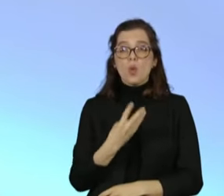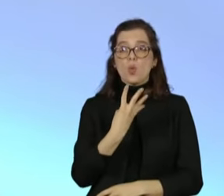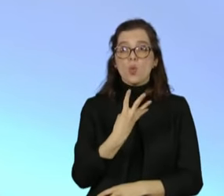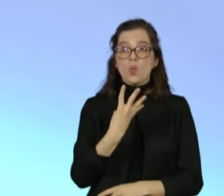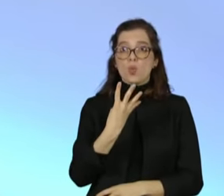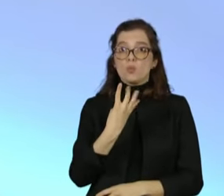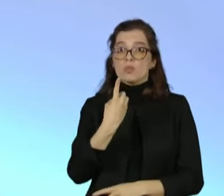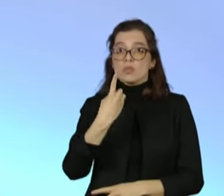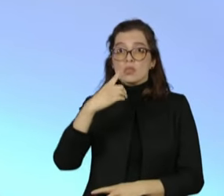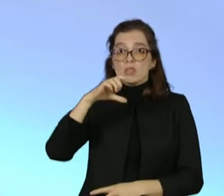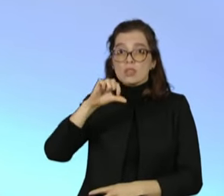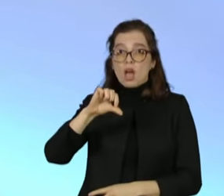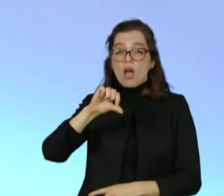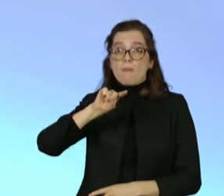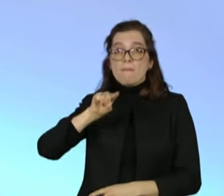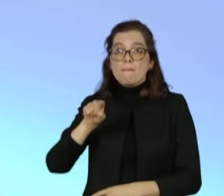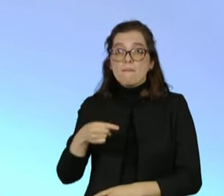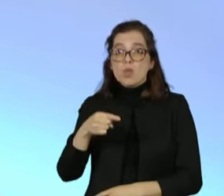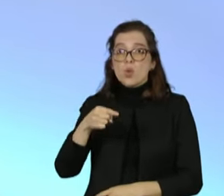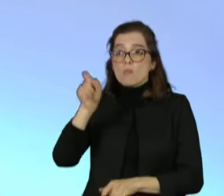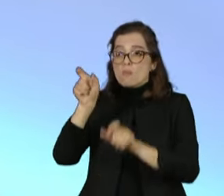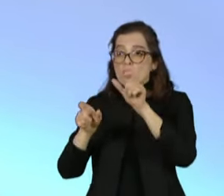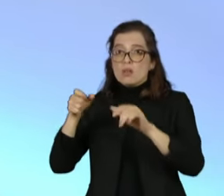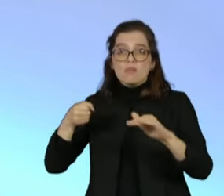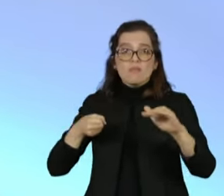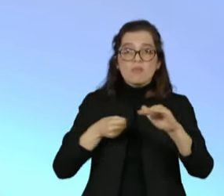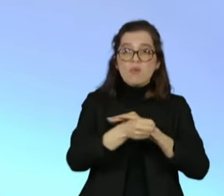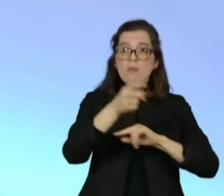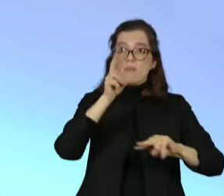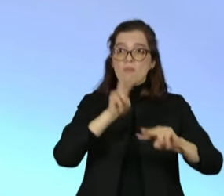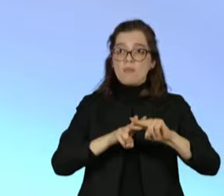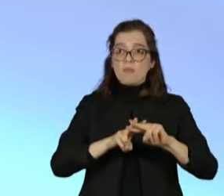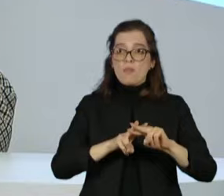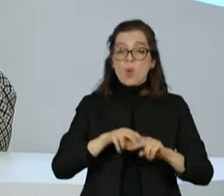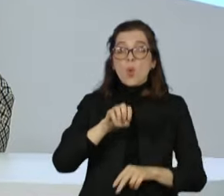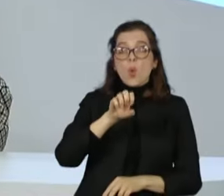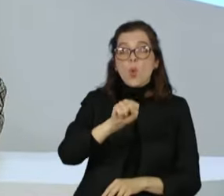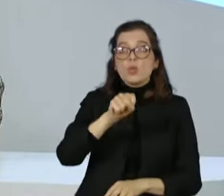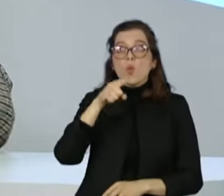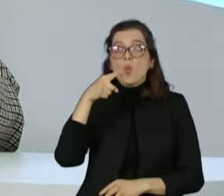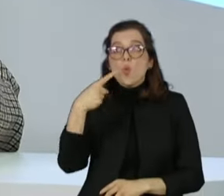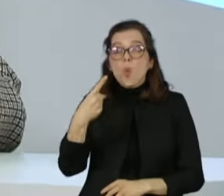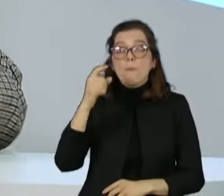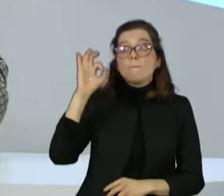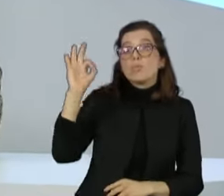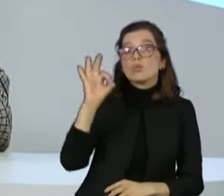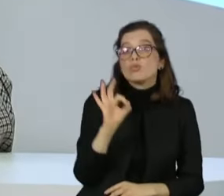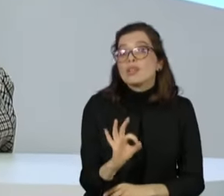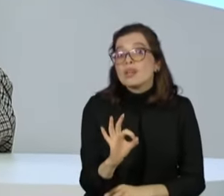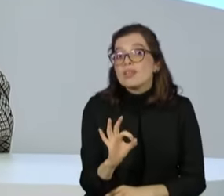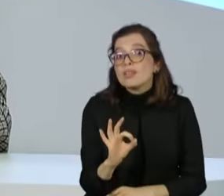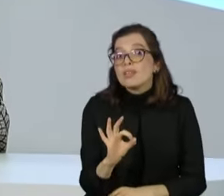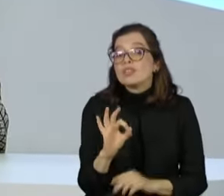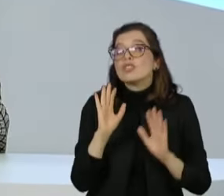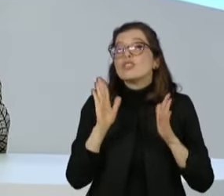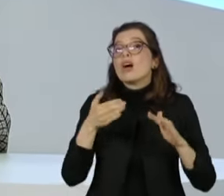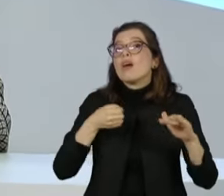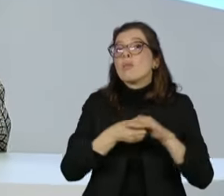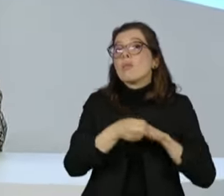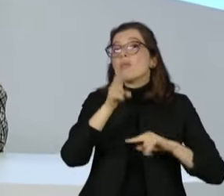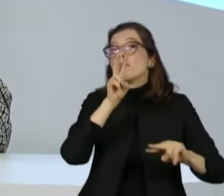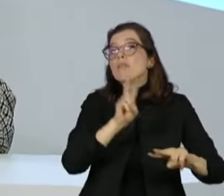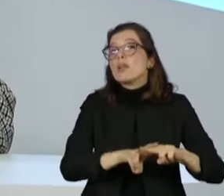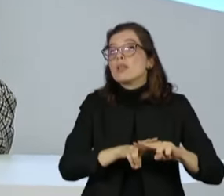Um levantamento das defensorias públicas mostram que 81% dessas prisões injustas feitas por reconhecimento facial, por exemplo, que é uma das formas de prender